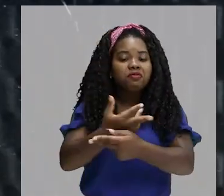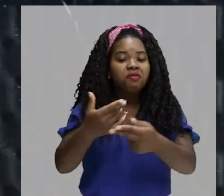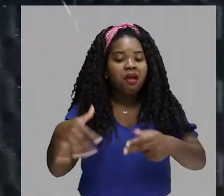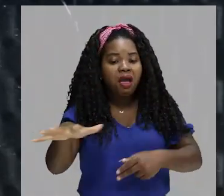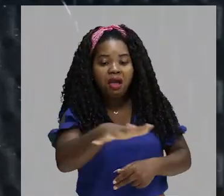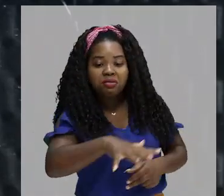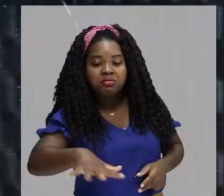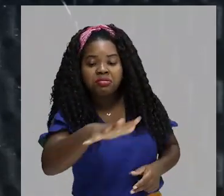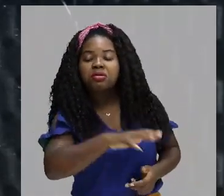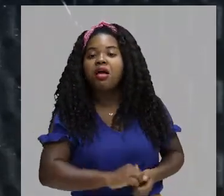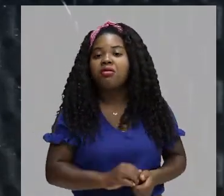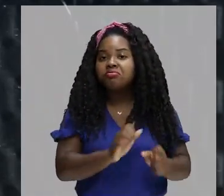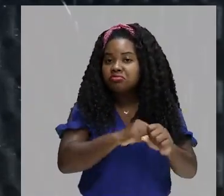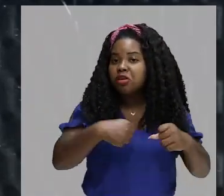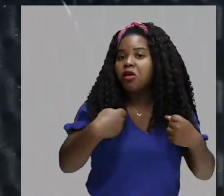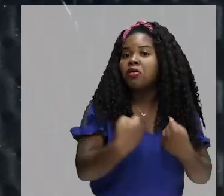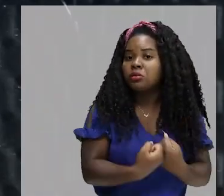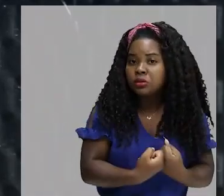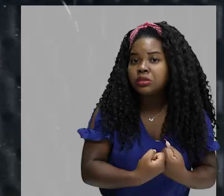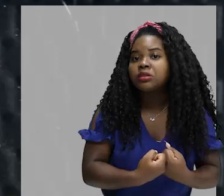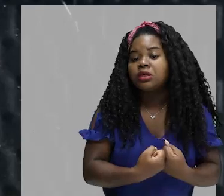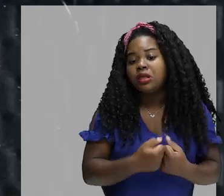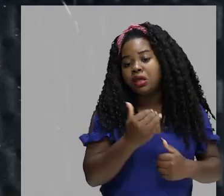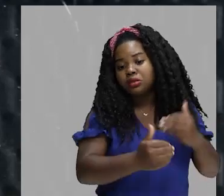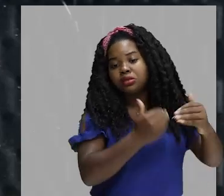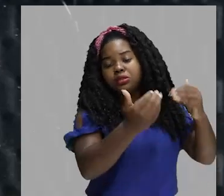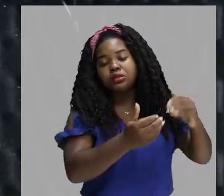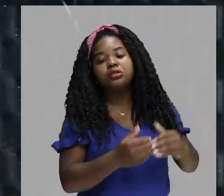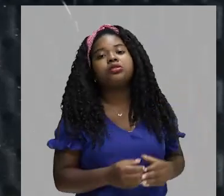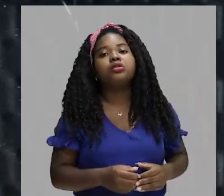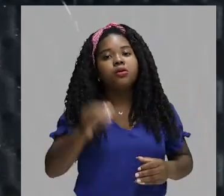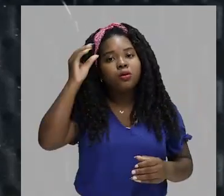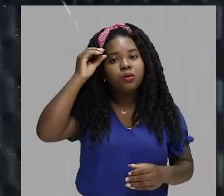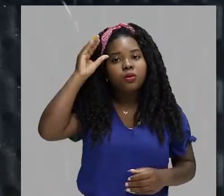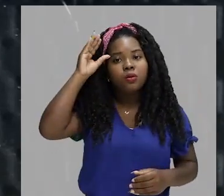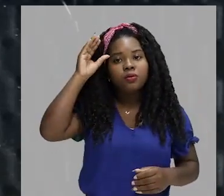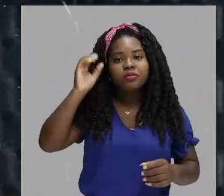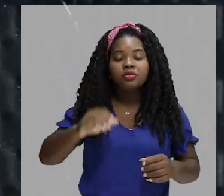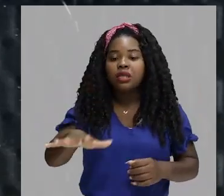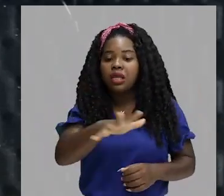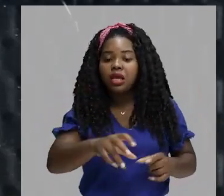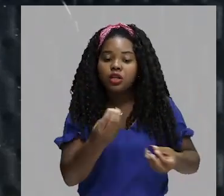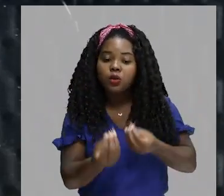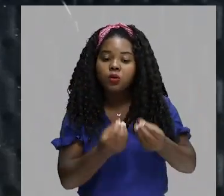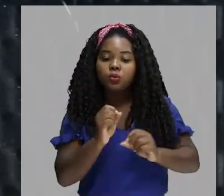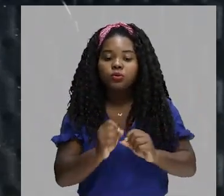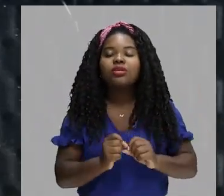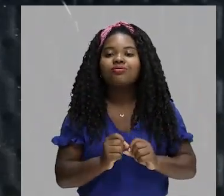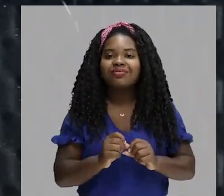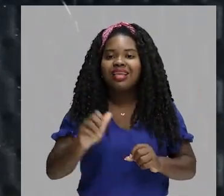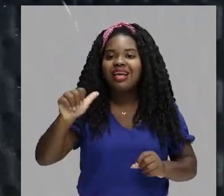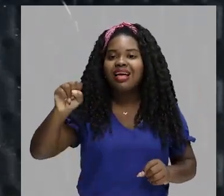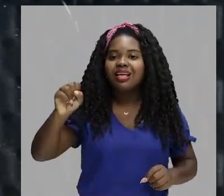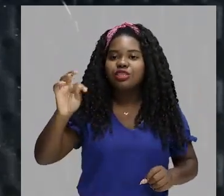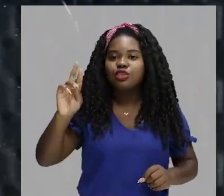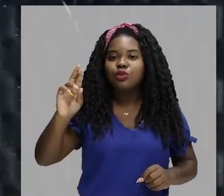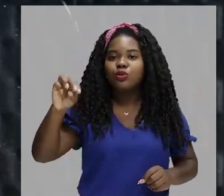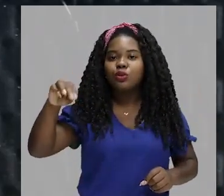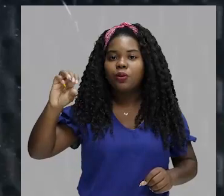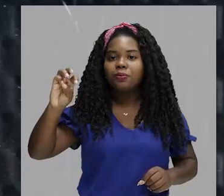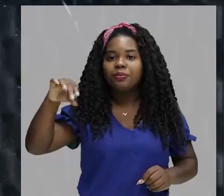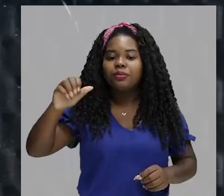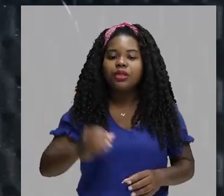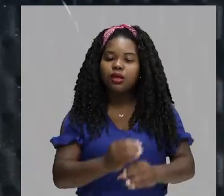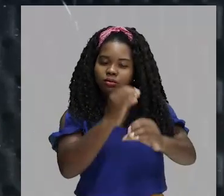desenvolveram o conhecimento em áreas como, por exemplo, a astronomia, a astrologia, a matemática,